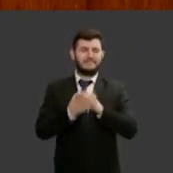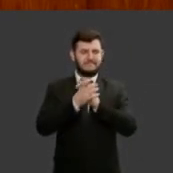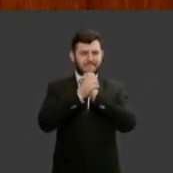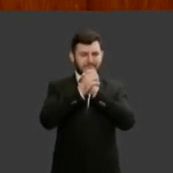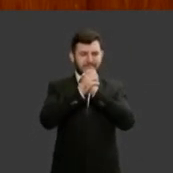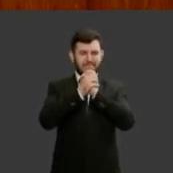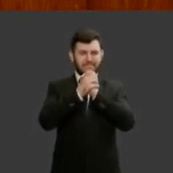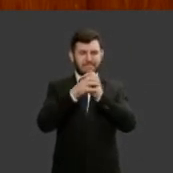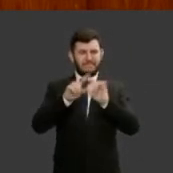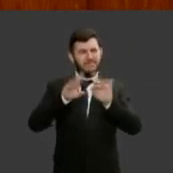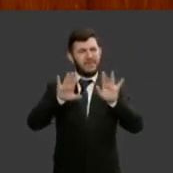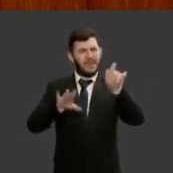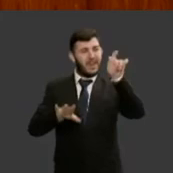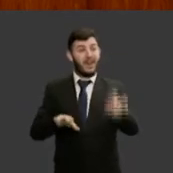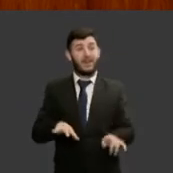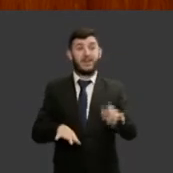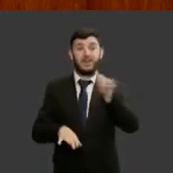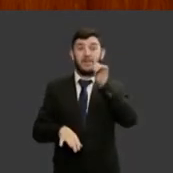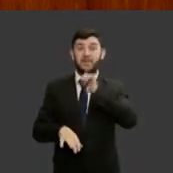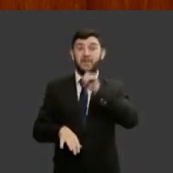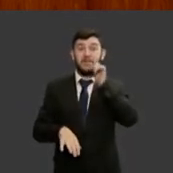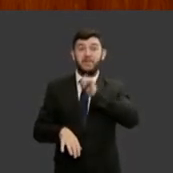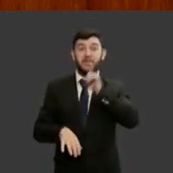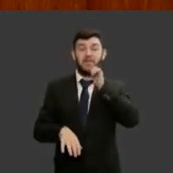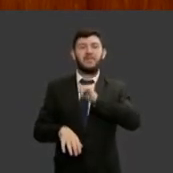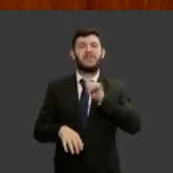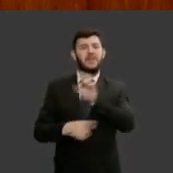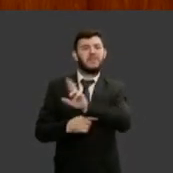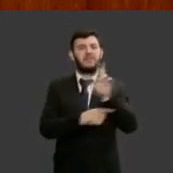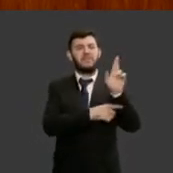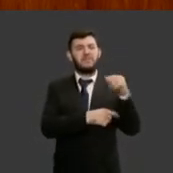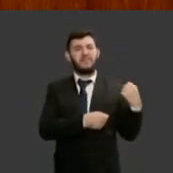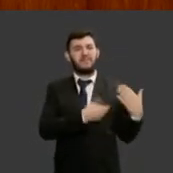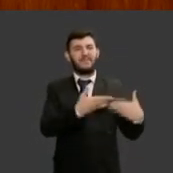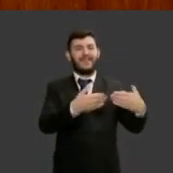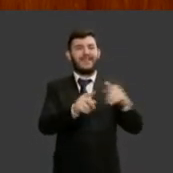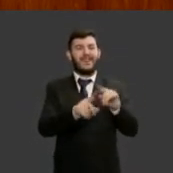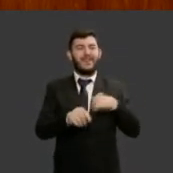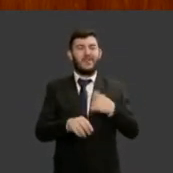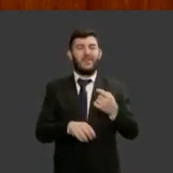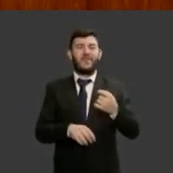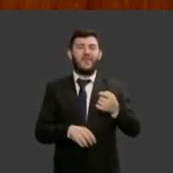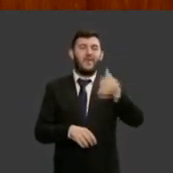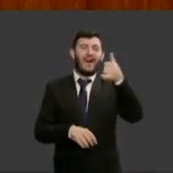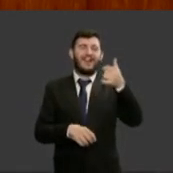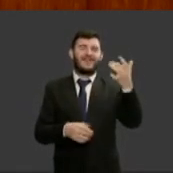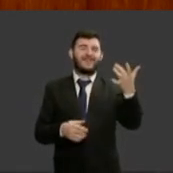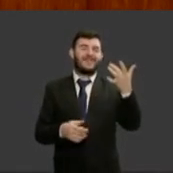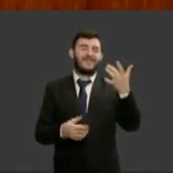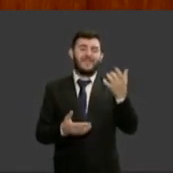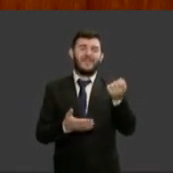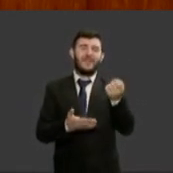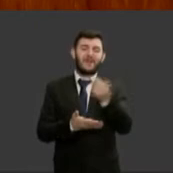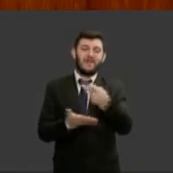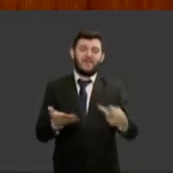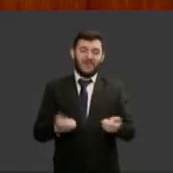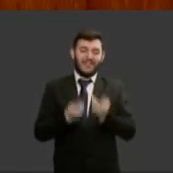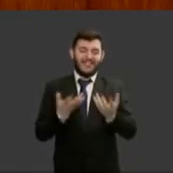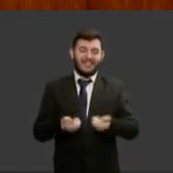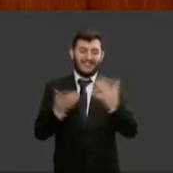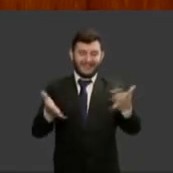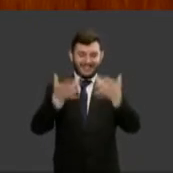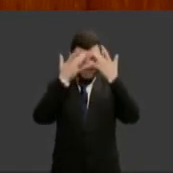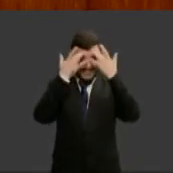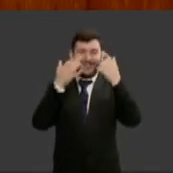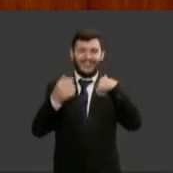uma mulher à frente de seu tempo eu sei quase todas as poesias dela de cor que eu falo muito e ela disse assim certa